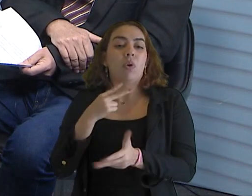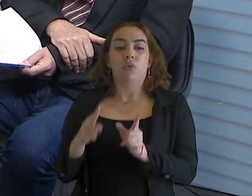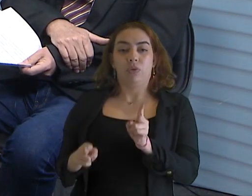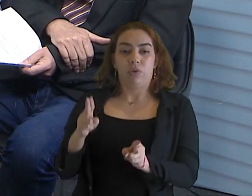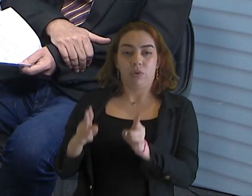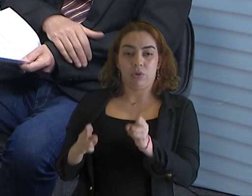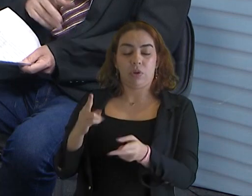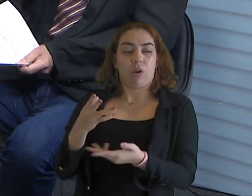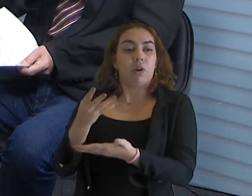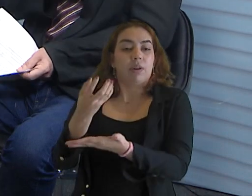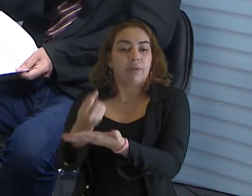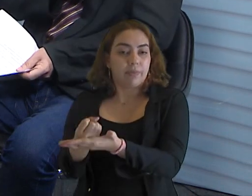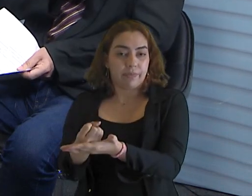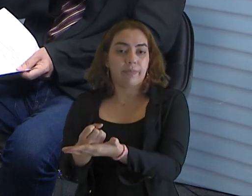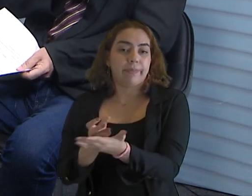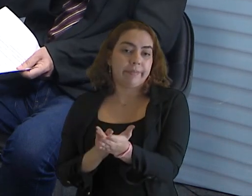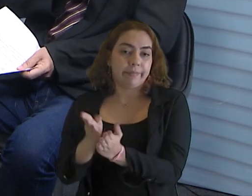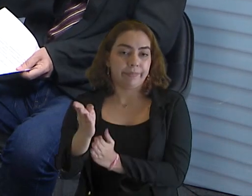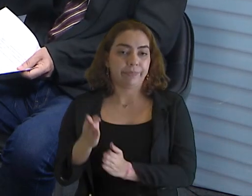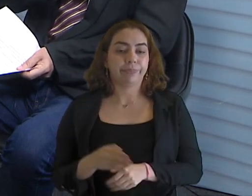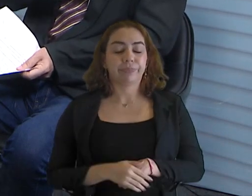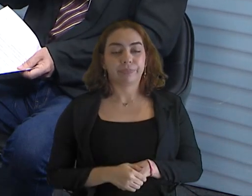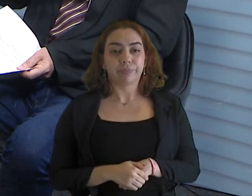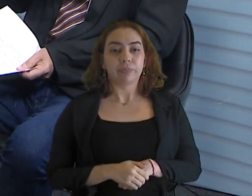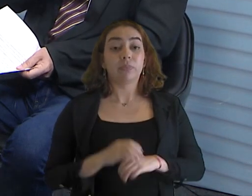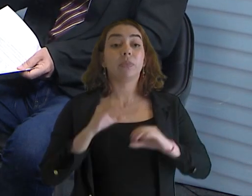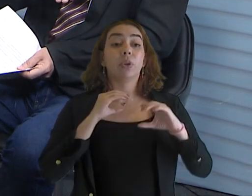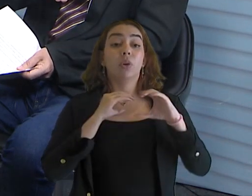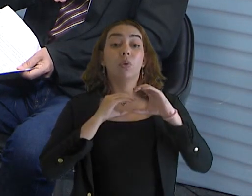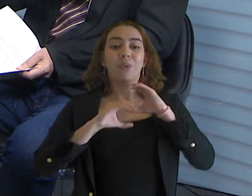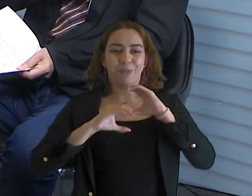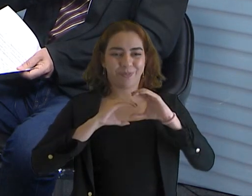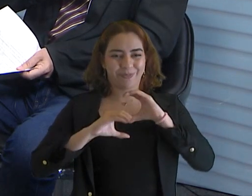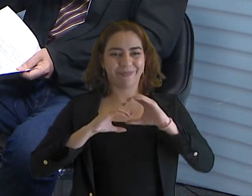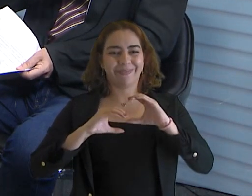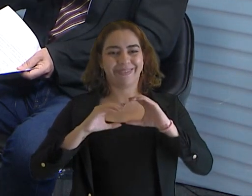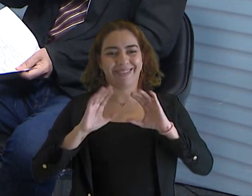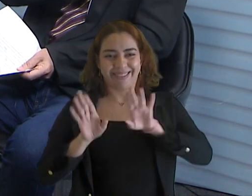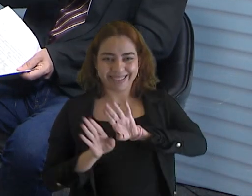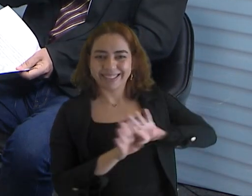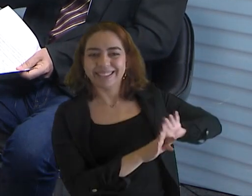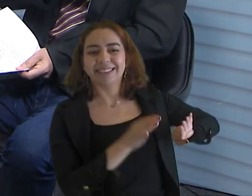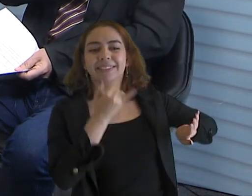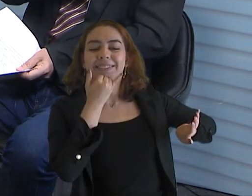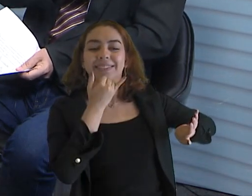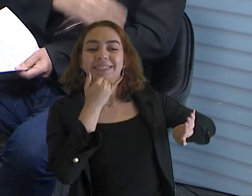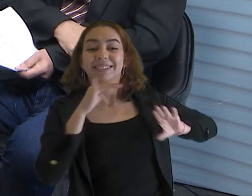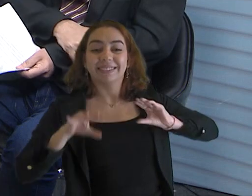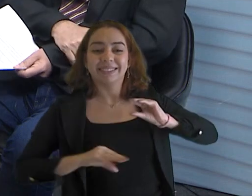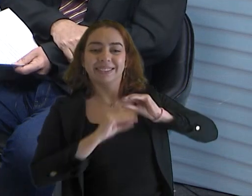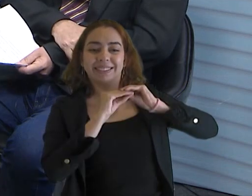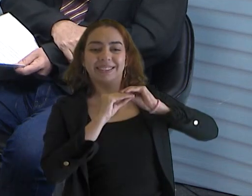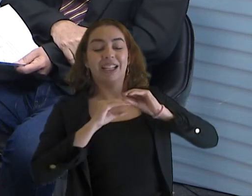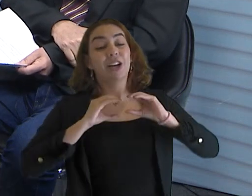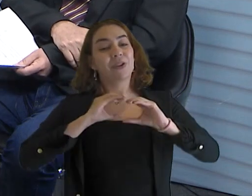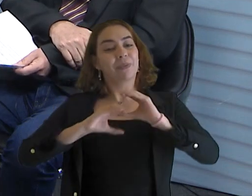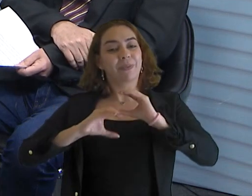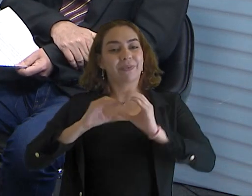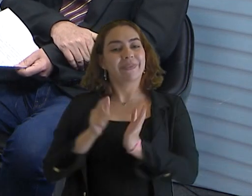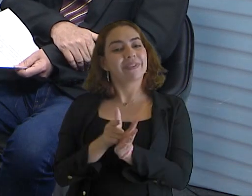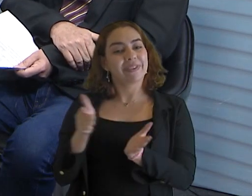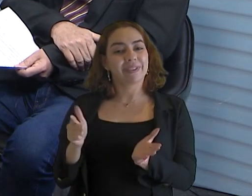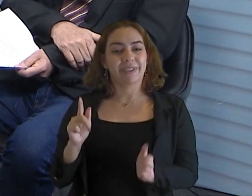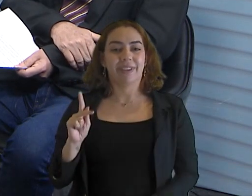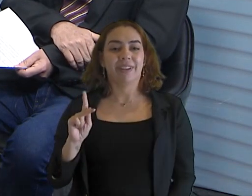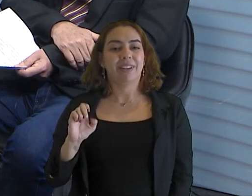transmitida ao vivo. Aliás, o trabalho da comunicação do tribunal, deixa eu fazer um parênteses aqui, puxar a brasa para também, nossa querida jornalista Kelly de Castro,